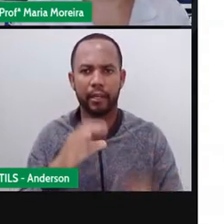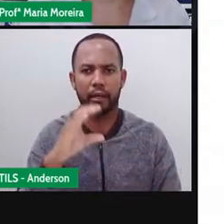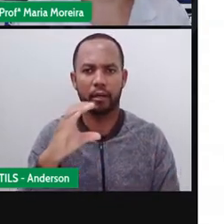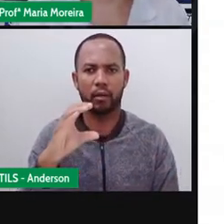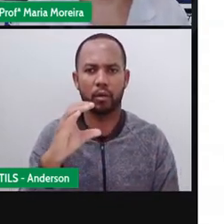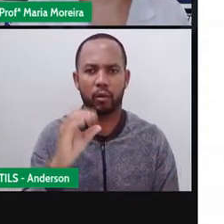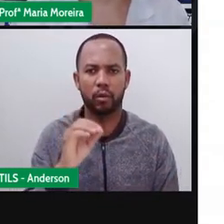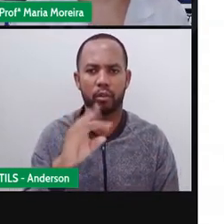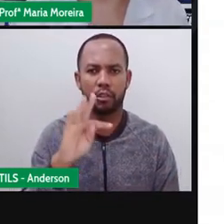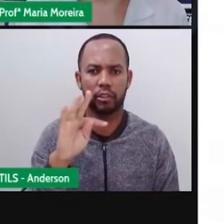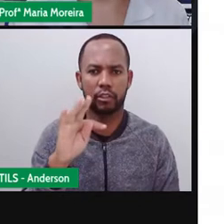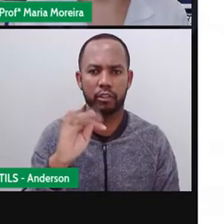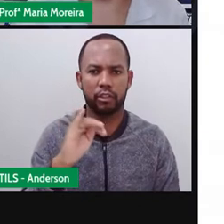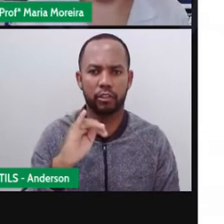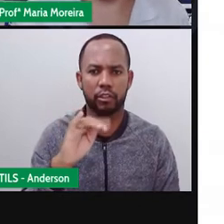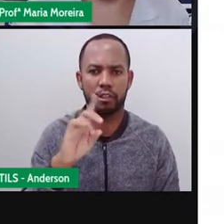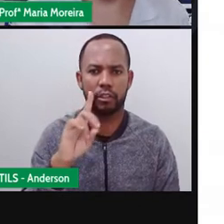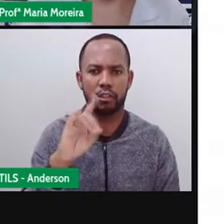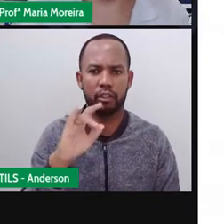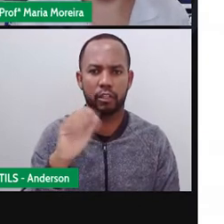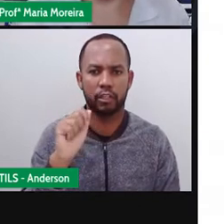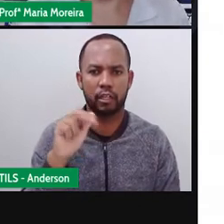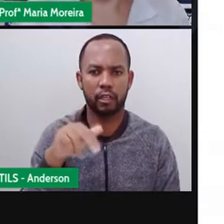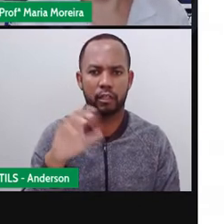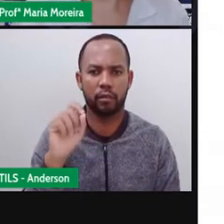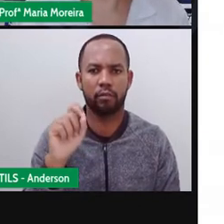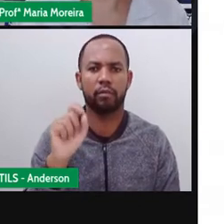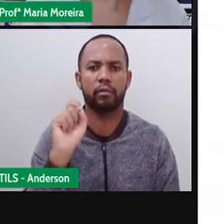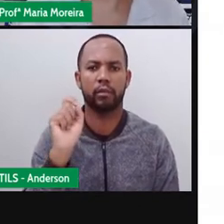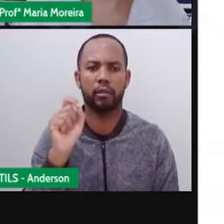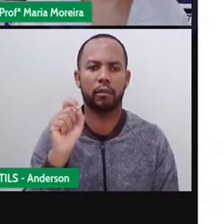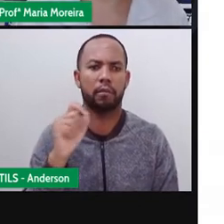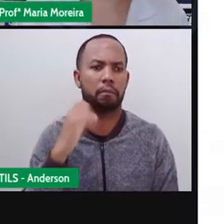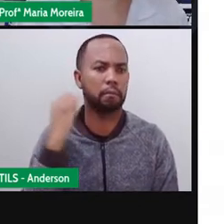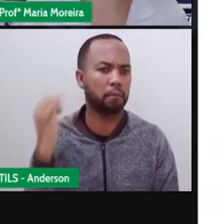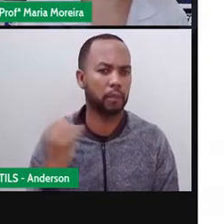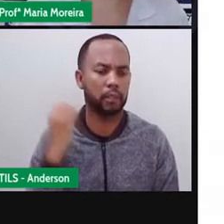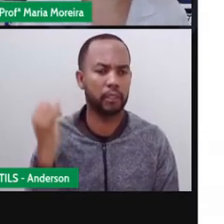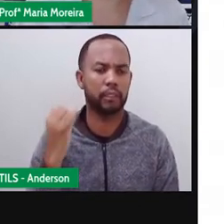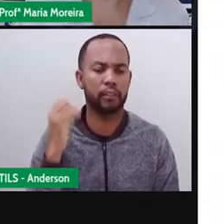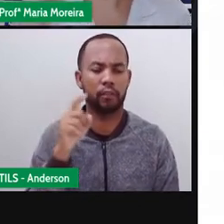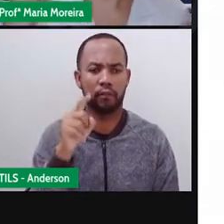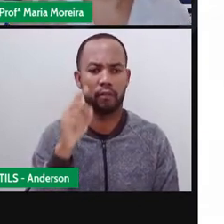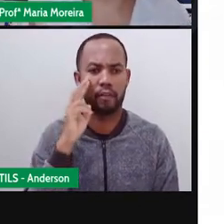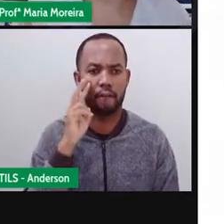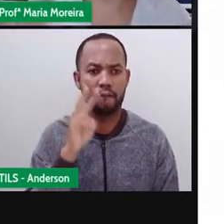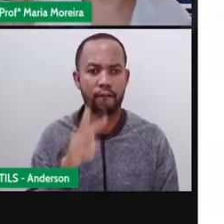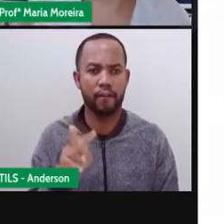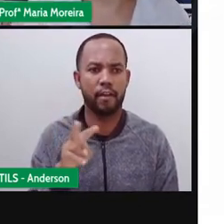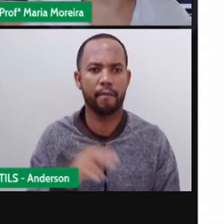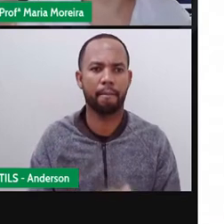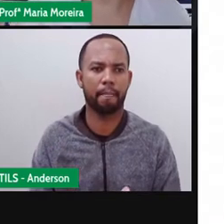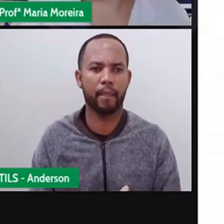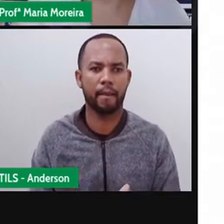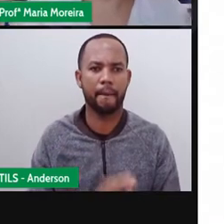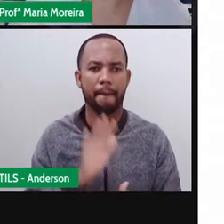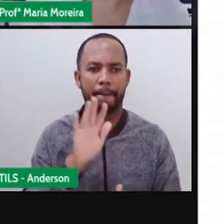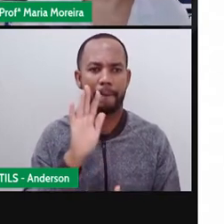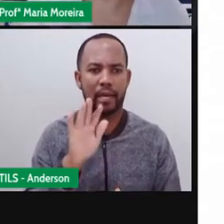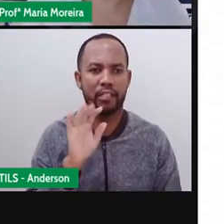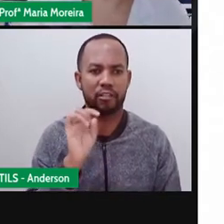De moral da história. Não é isso? E foi o que a gente acabou de ver aqui. A gente está só fazendo uma